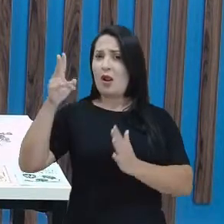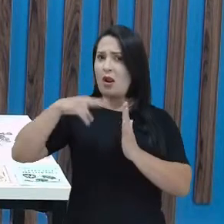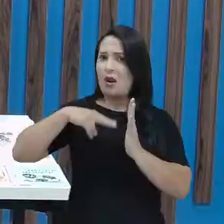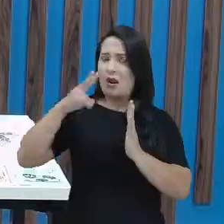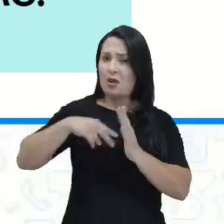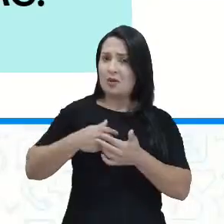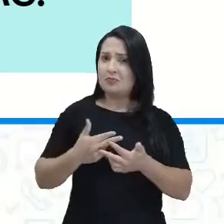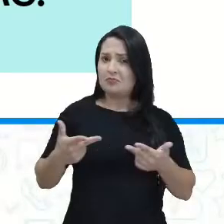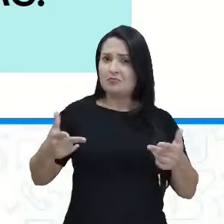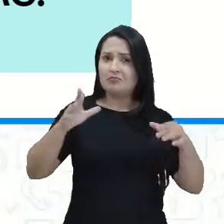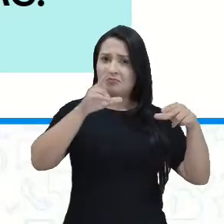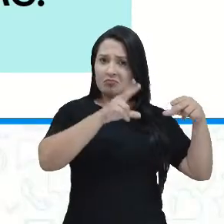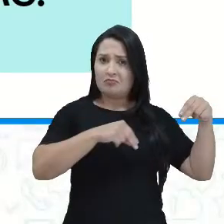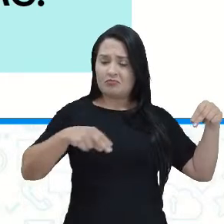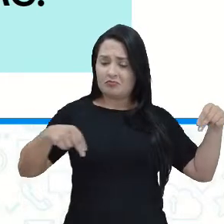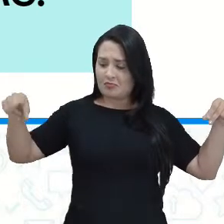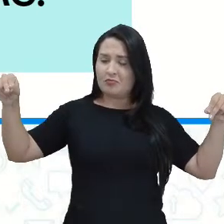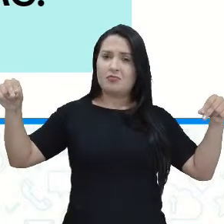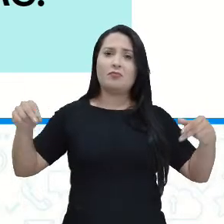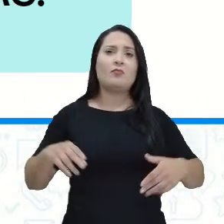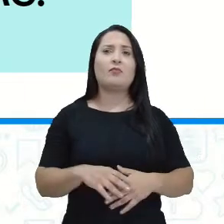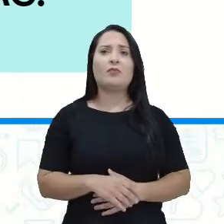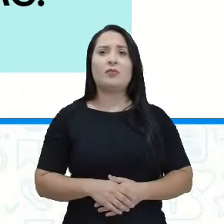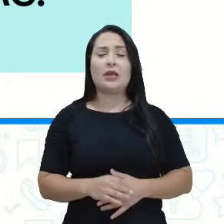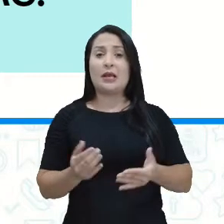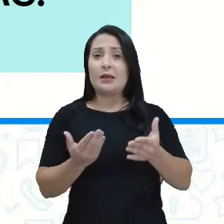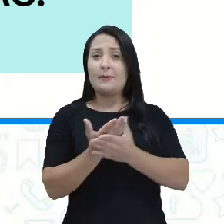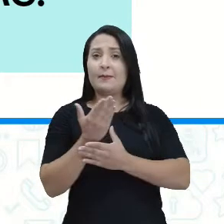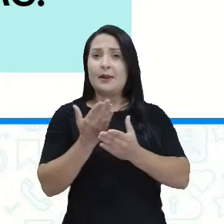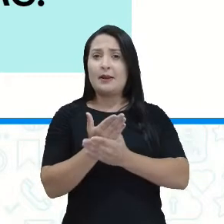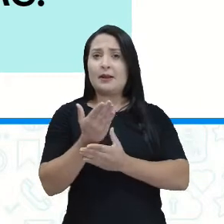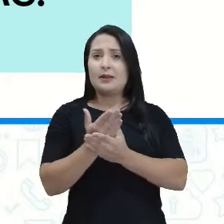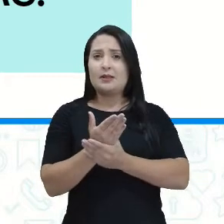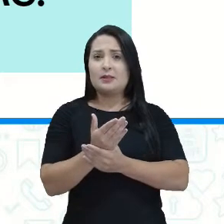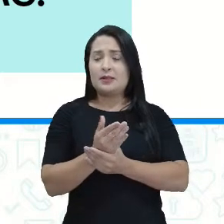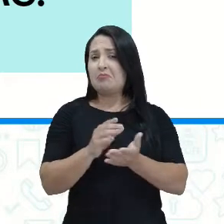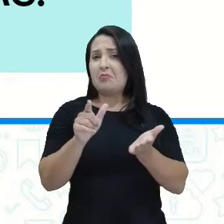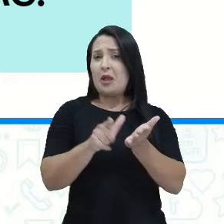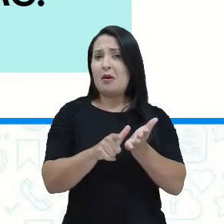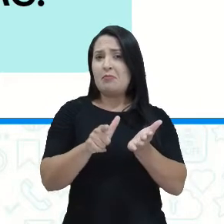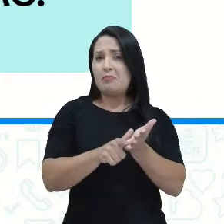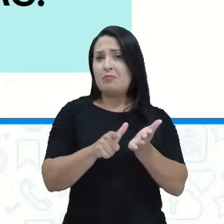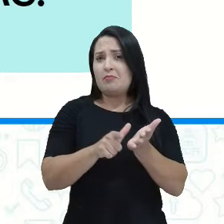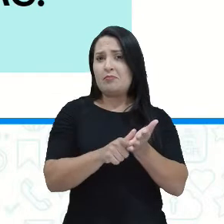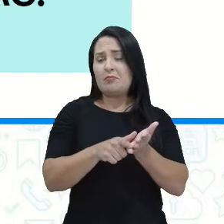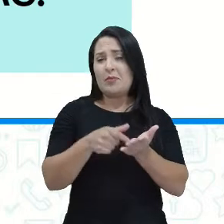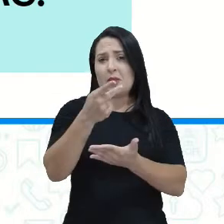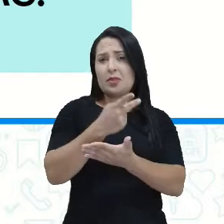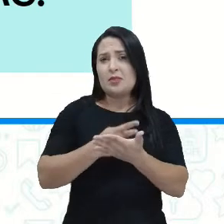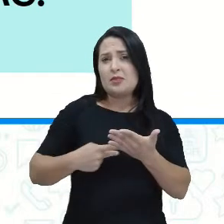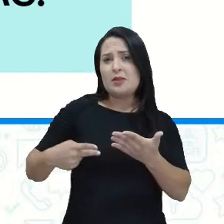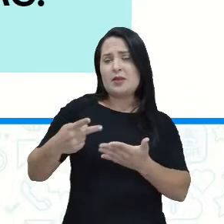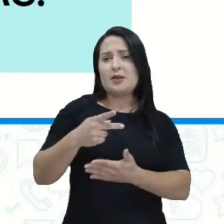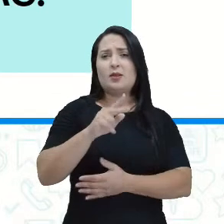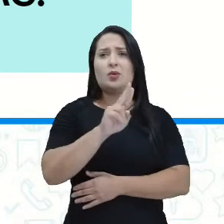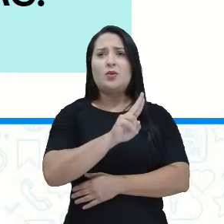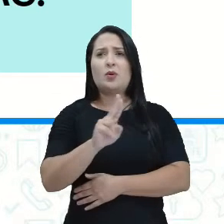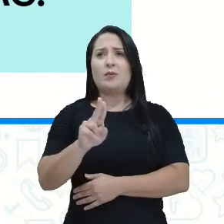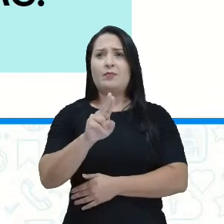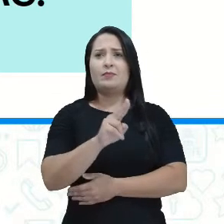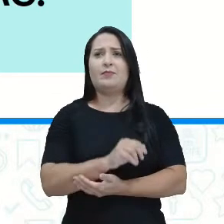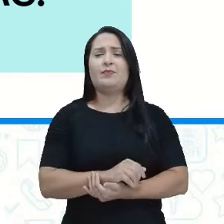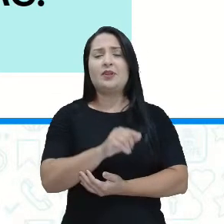cordel? O cordel é impresso em pequenos folhetos ilustrados com xilogravuras.